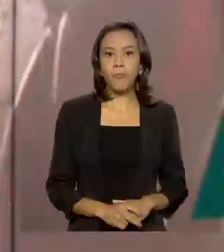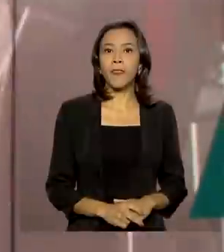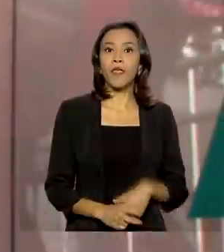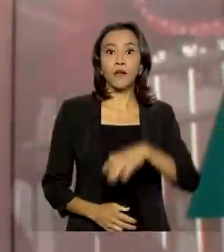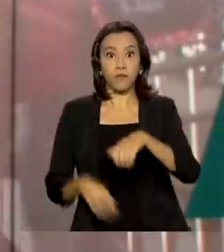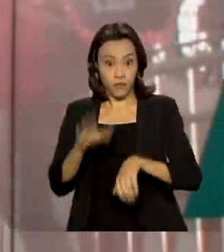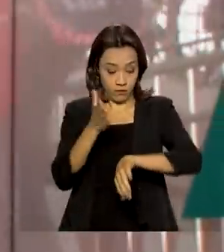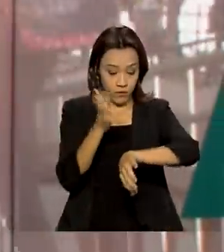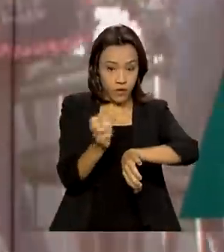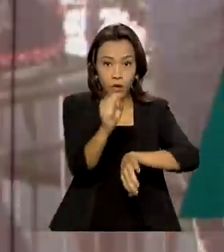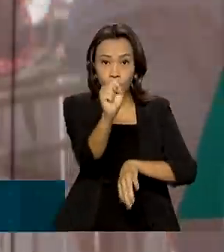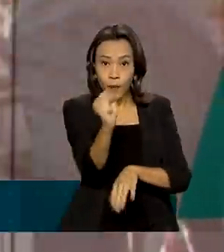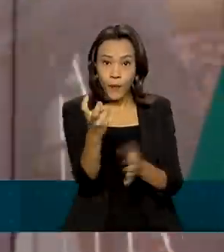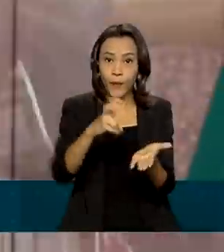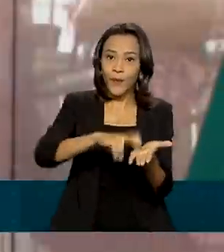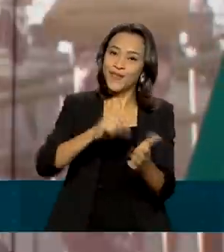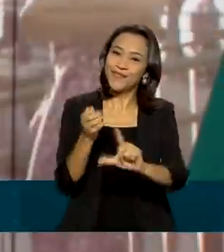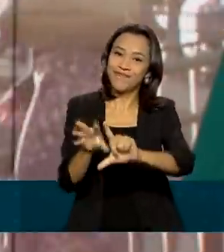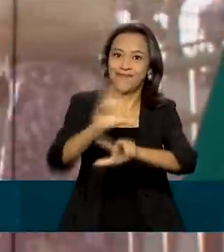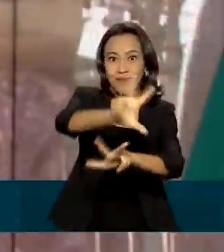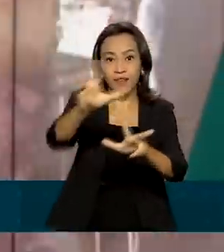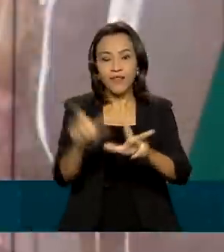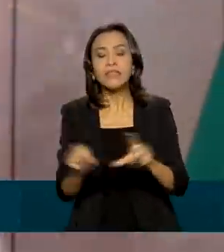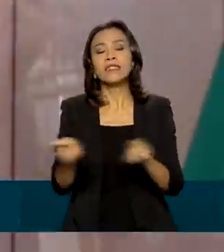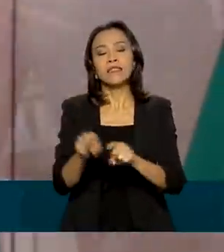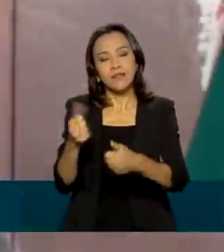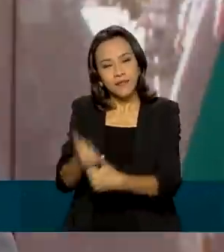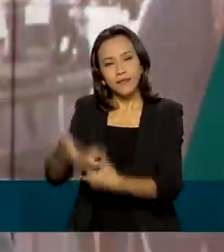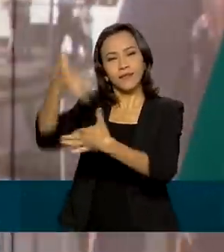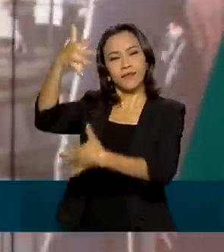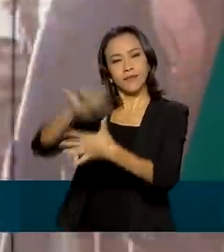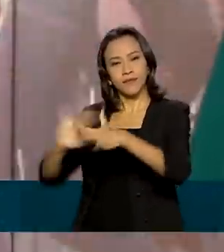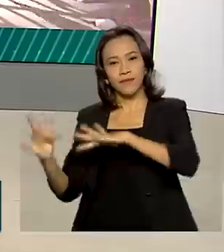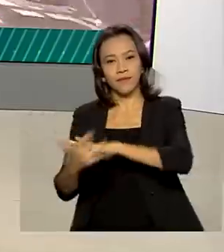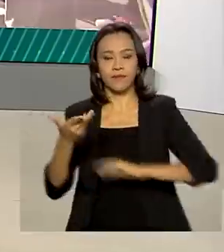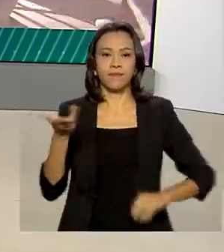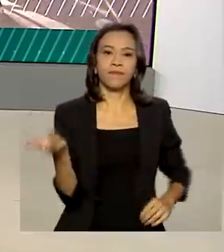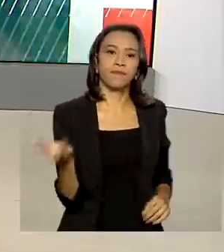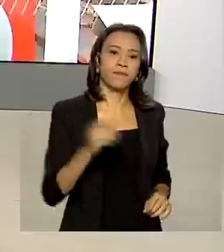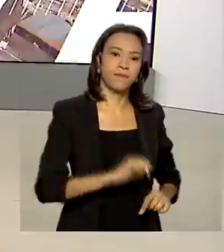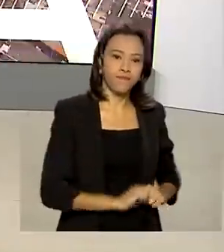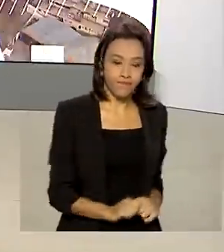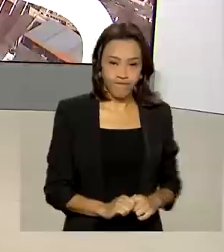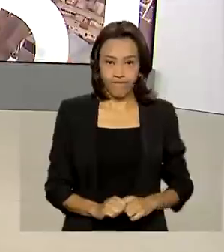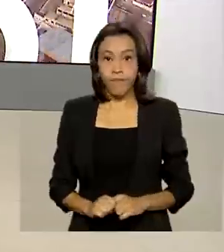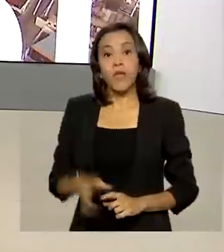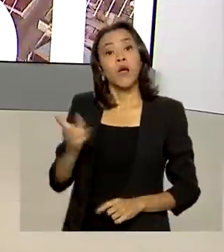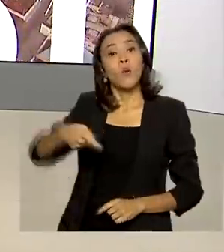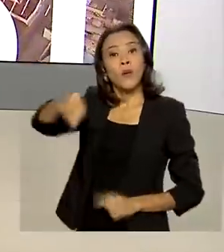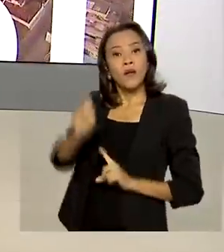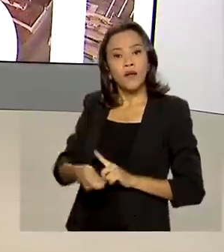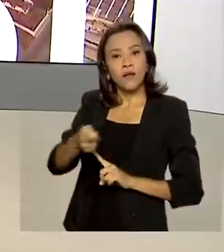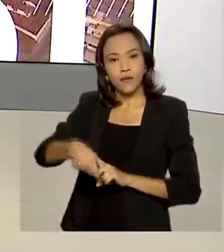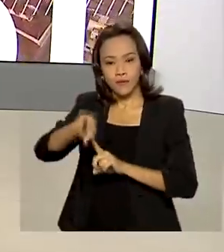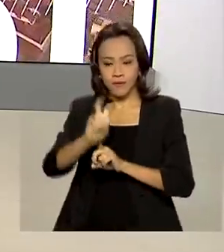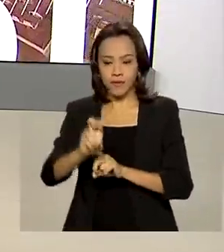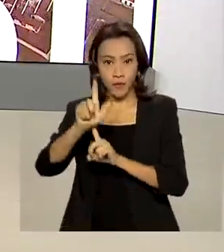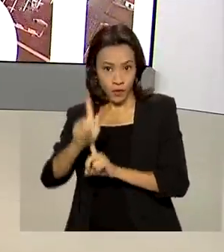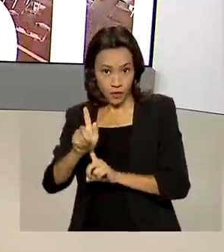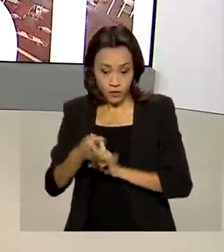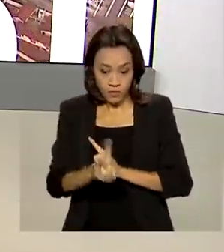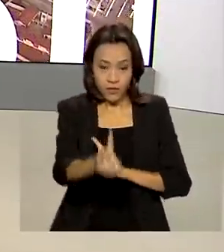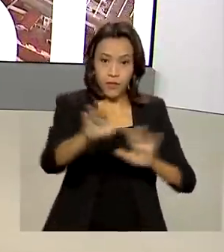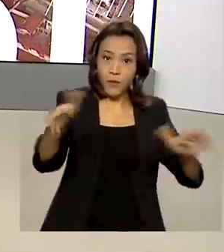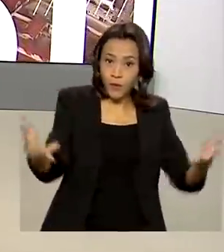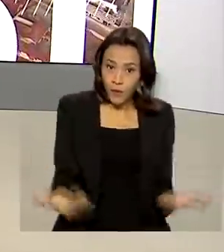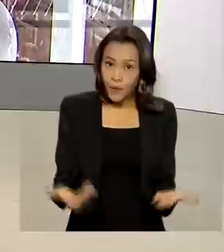Oito horas, estamos ao vivo pela TV Brasil e também pelas redes sociais. O Leilão 5G continua hoje. Ao vivo,